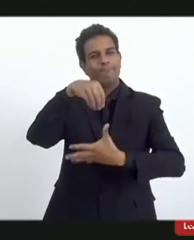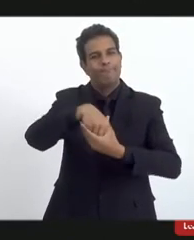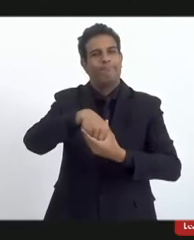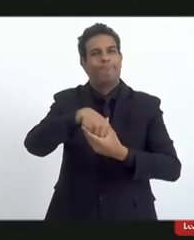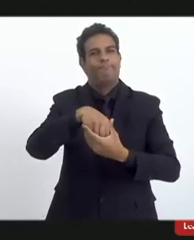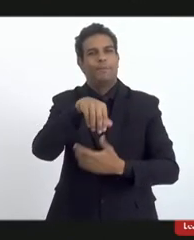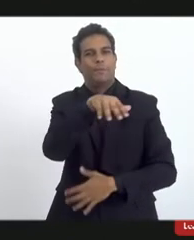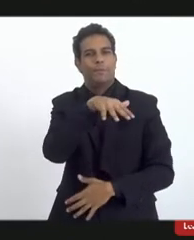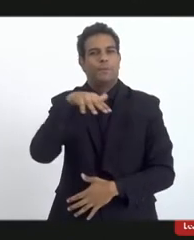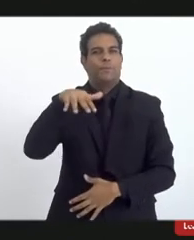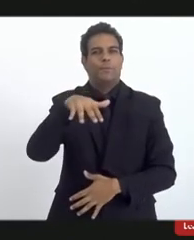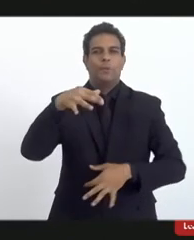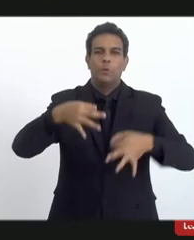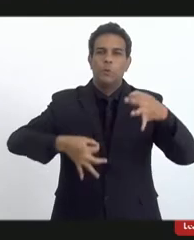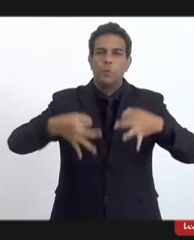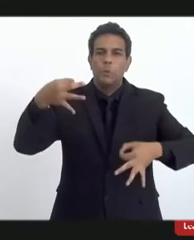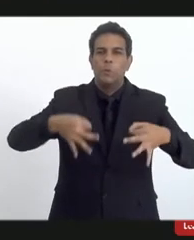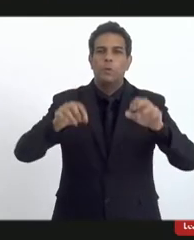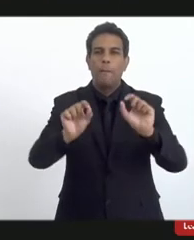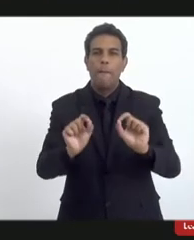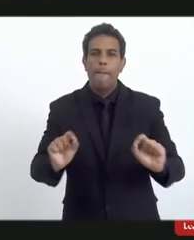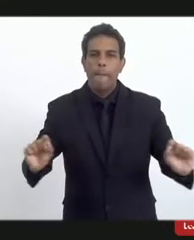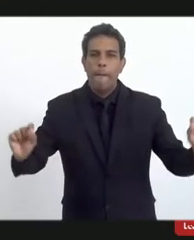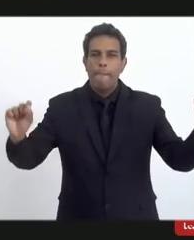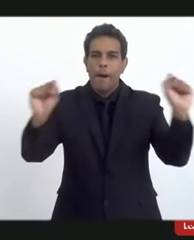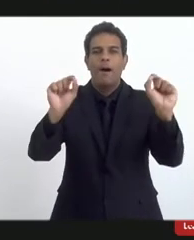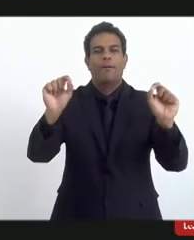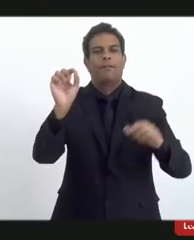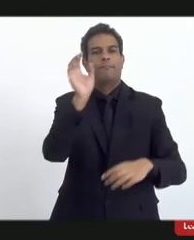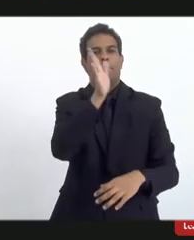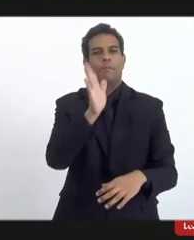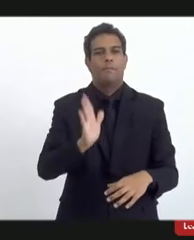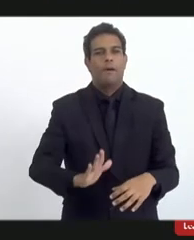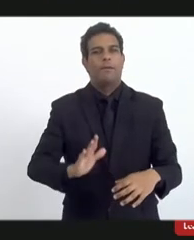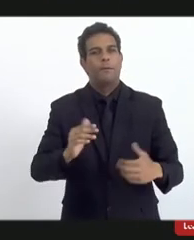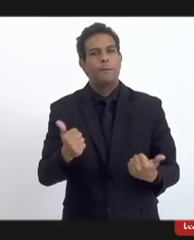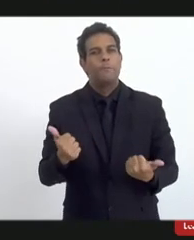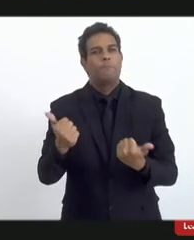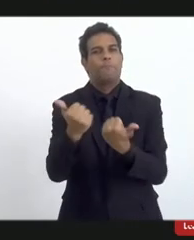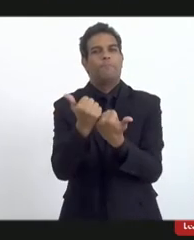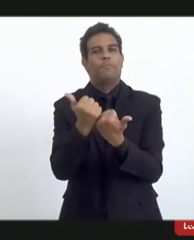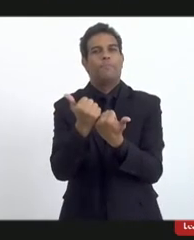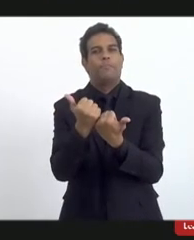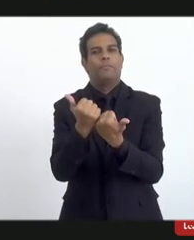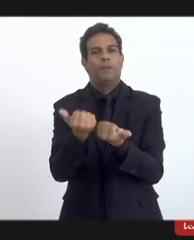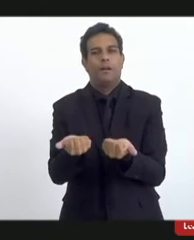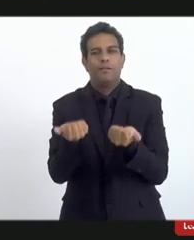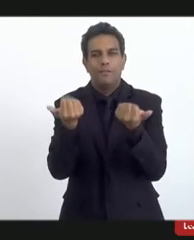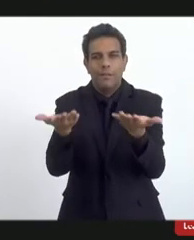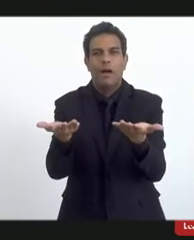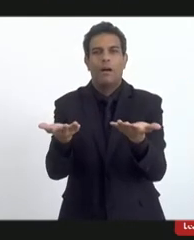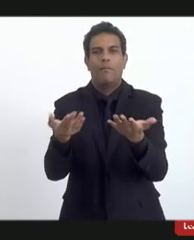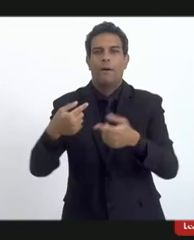em todos os tribunais de todo o Brasil, em favor dos cultos afro-brasileiros.